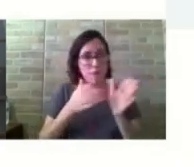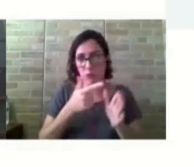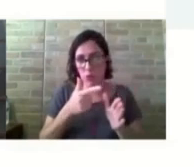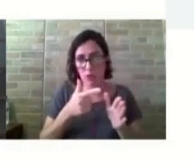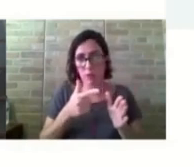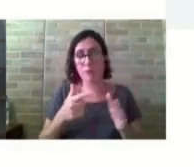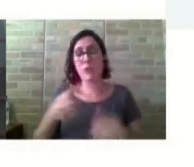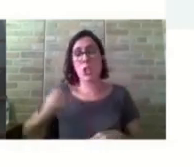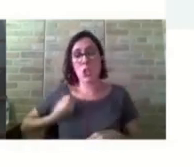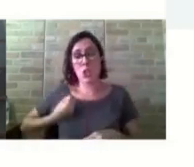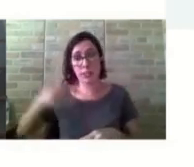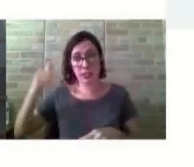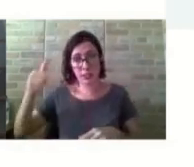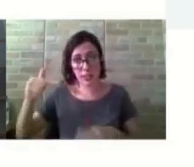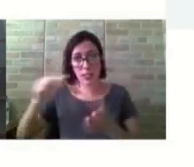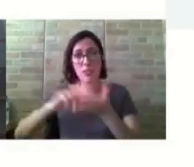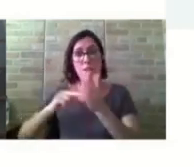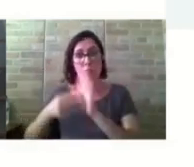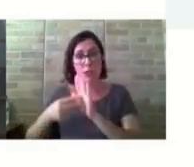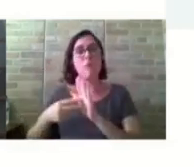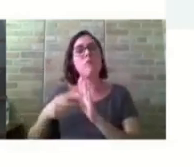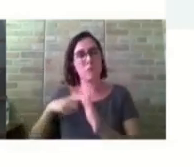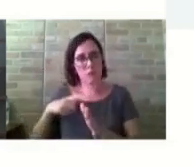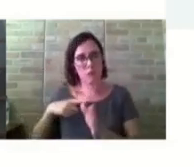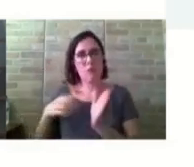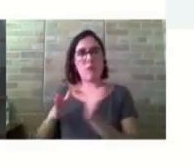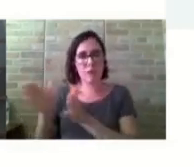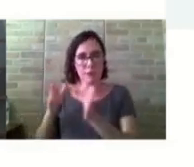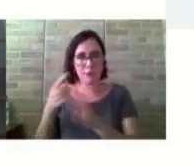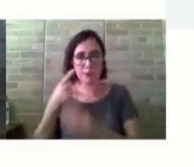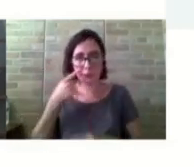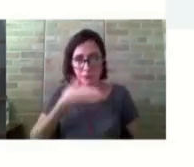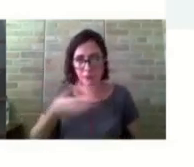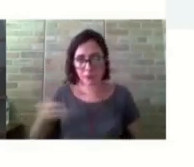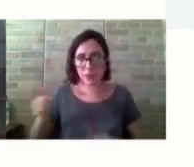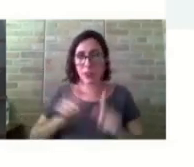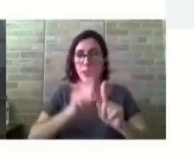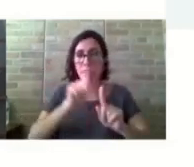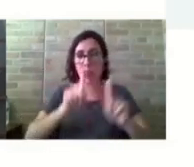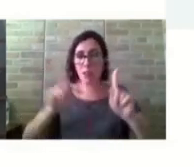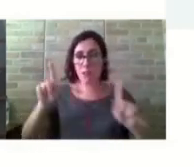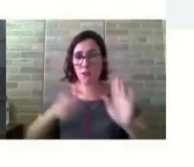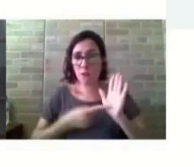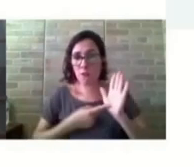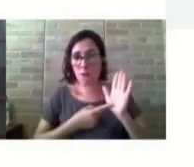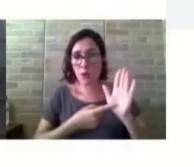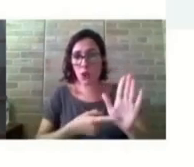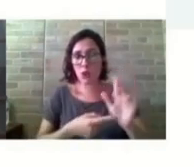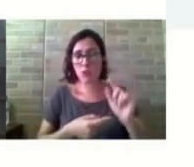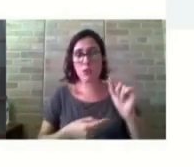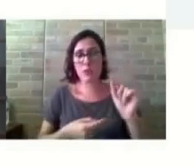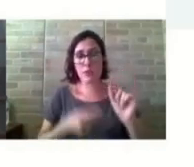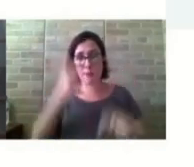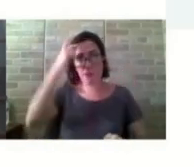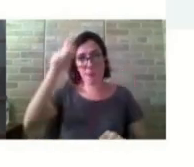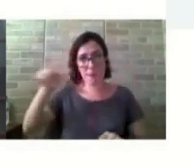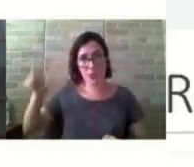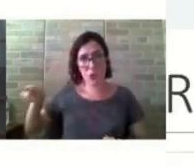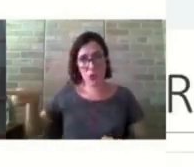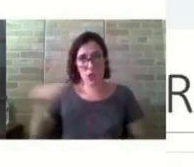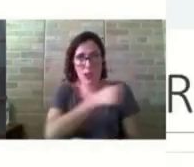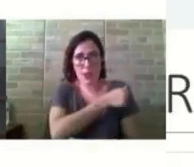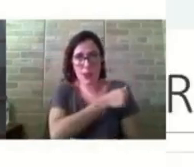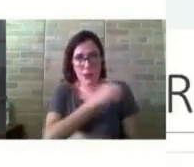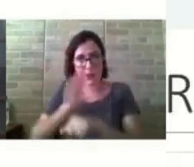Aí eu trago os gráficos com relação ao que os cursistas apresentaram, né?